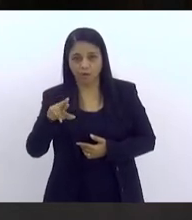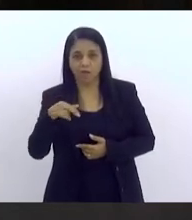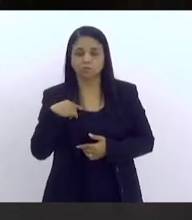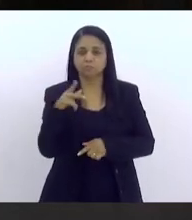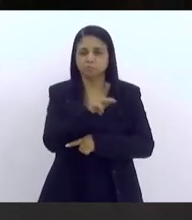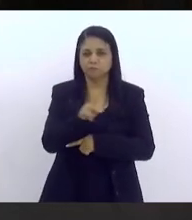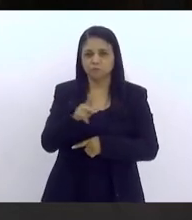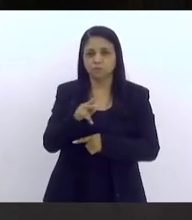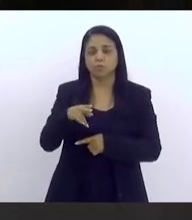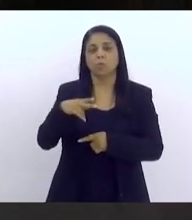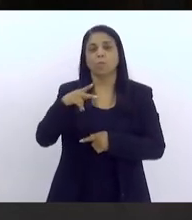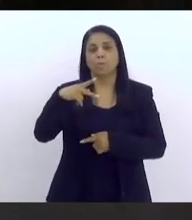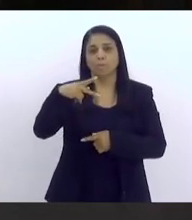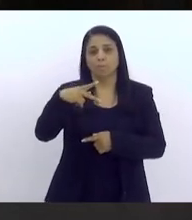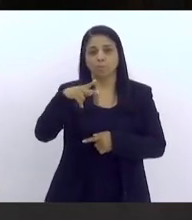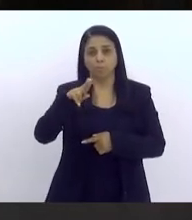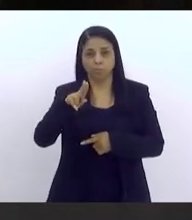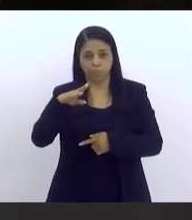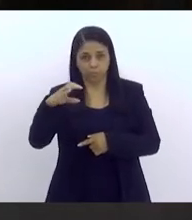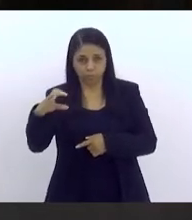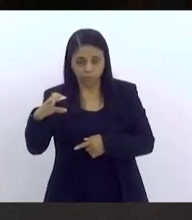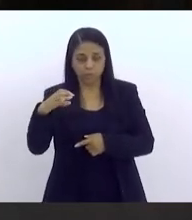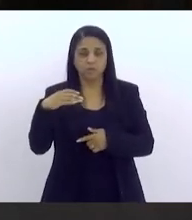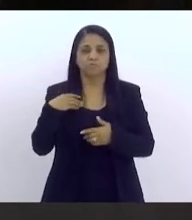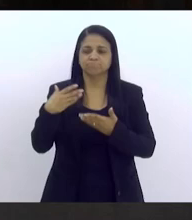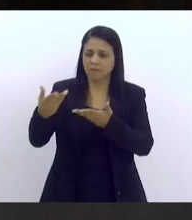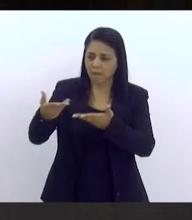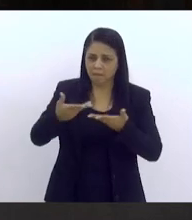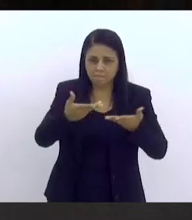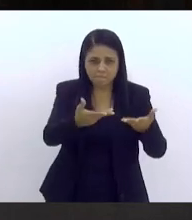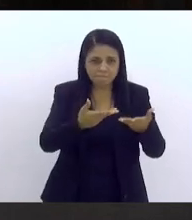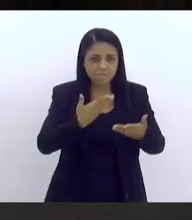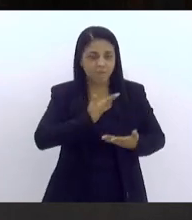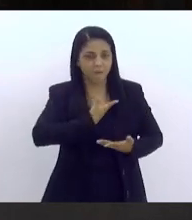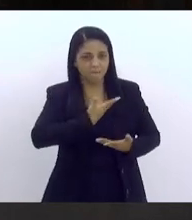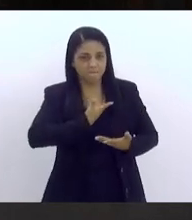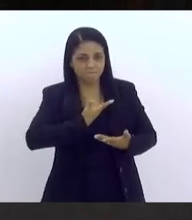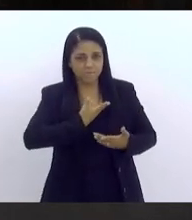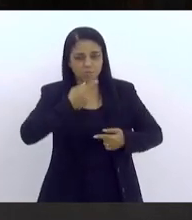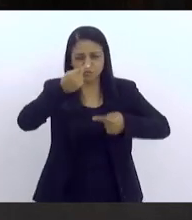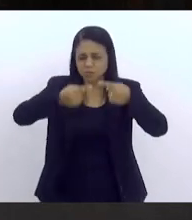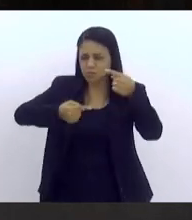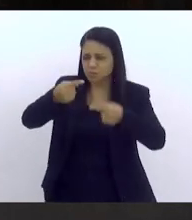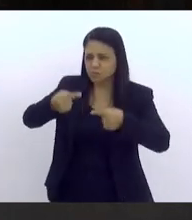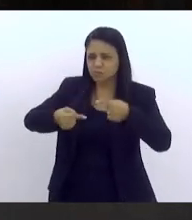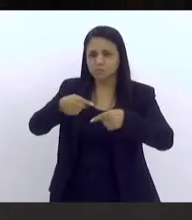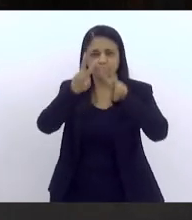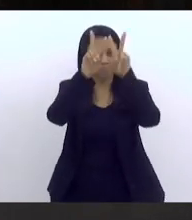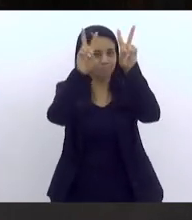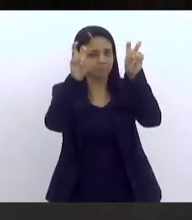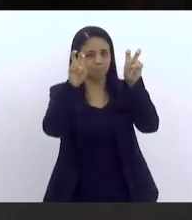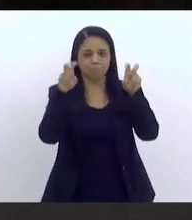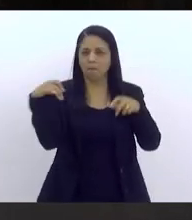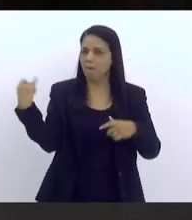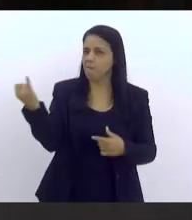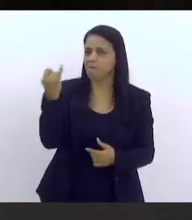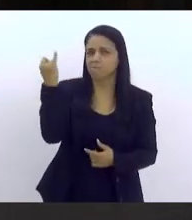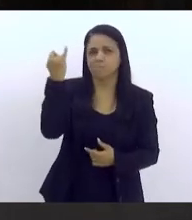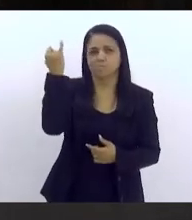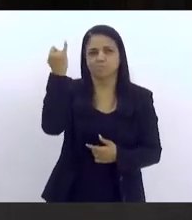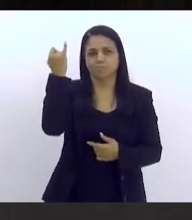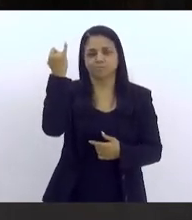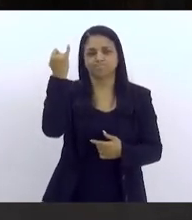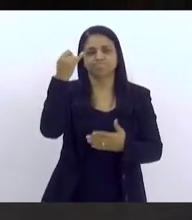outros amigos, trazer esse público seleto para a gente poder discutir um assunto tão importante. Queria também